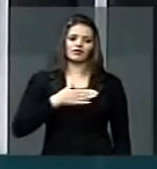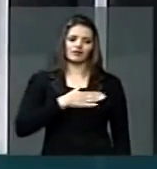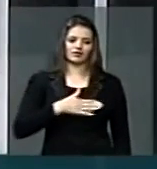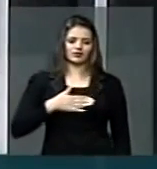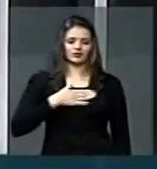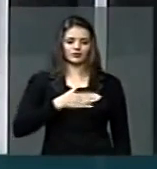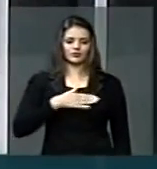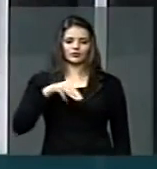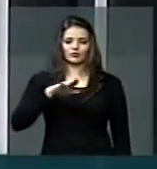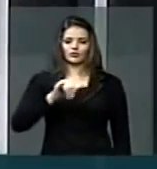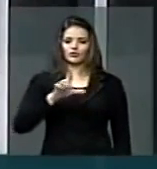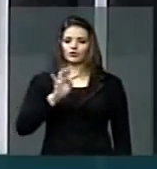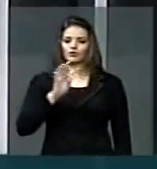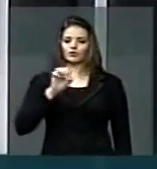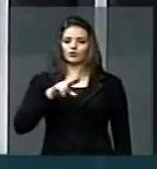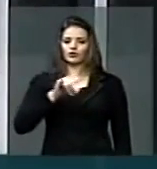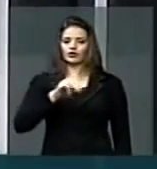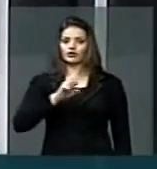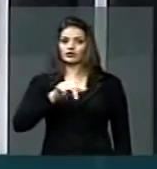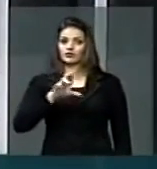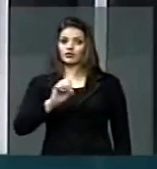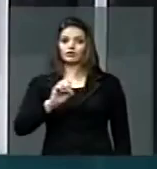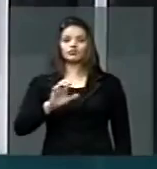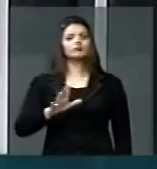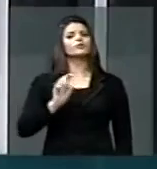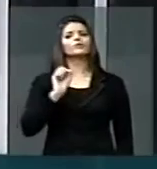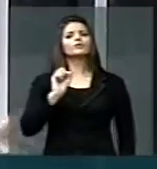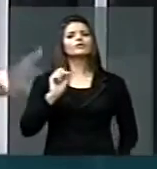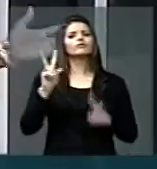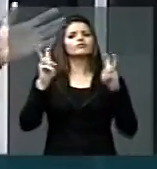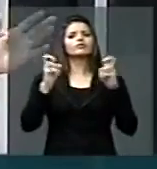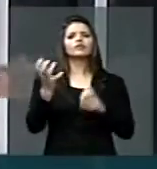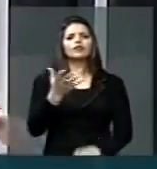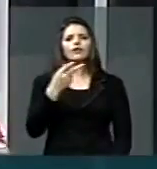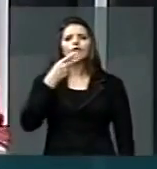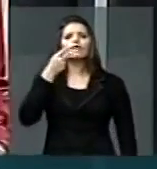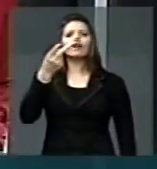Milton Nascimento. Quero falar de uma coisa.